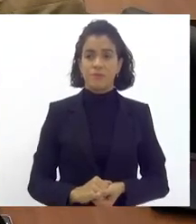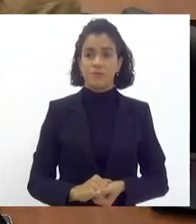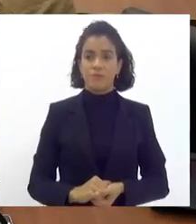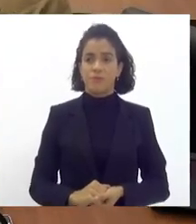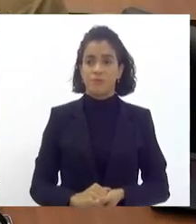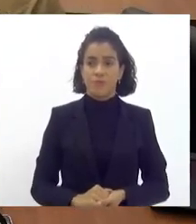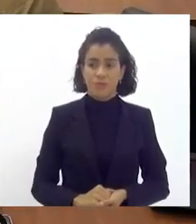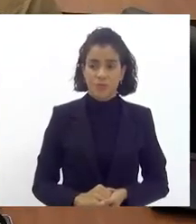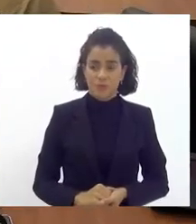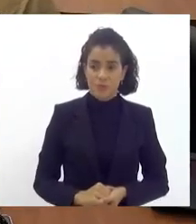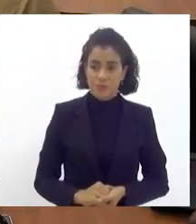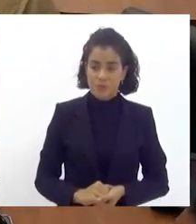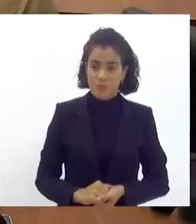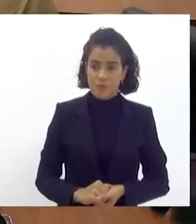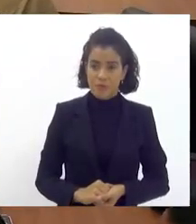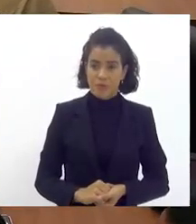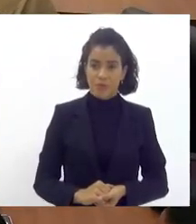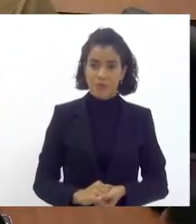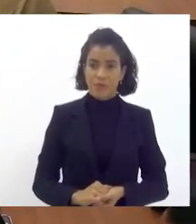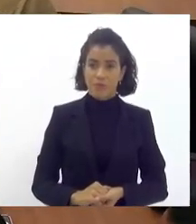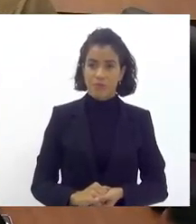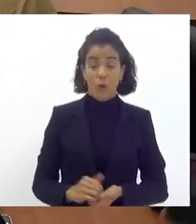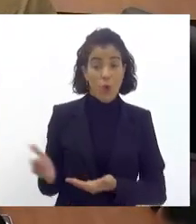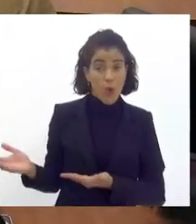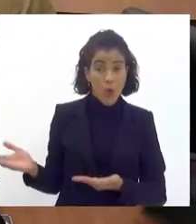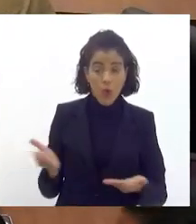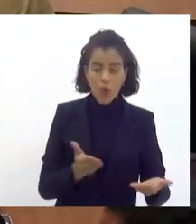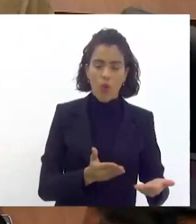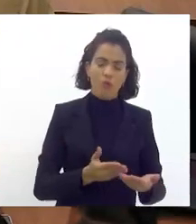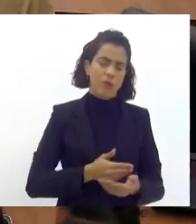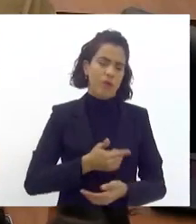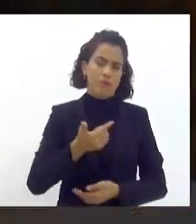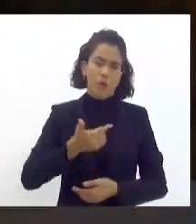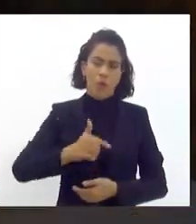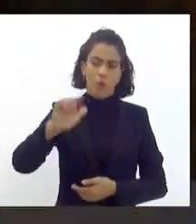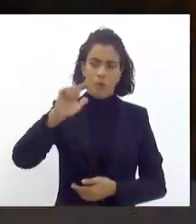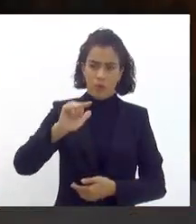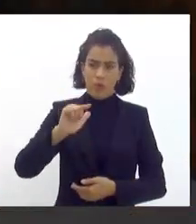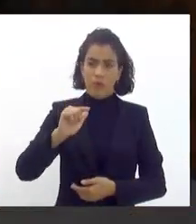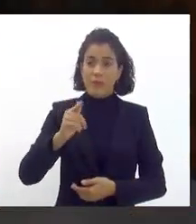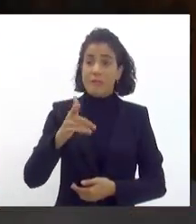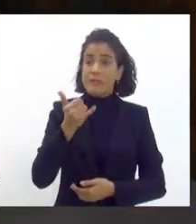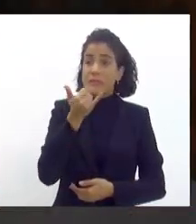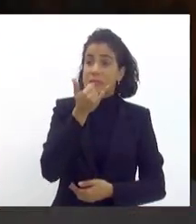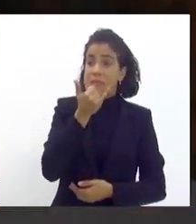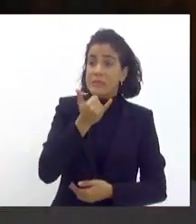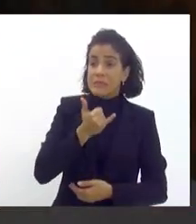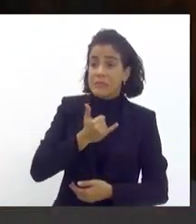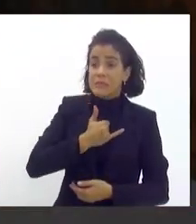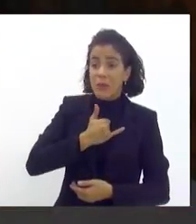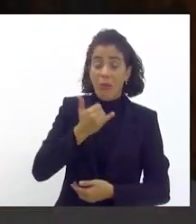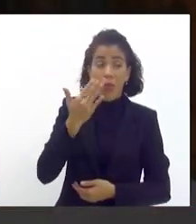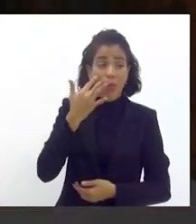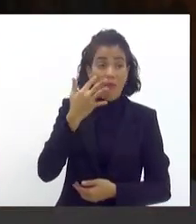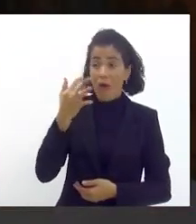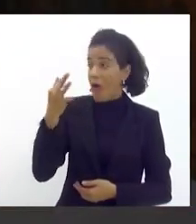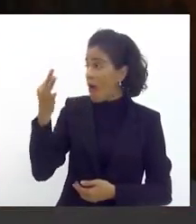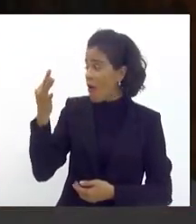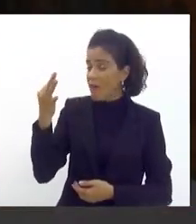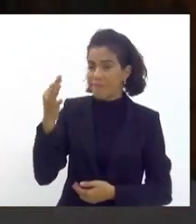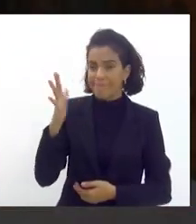acho que o Edson não está aí não convidar então o próximo aqui o nosso professor desculpa não vi que eu estava para o outro lado